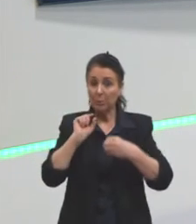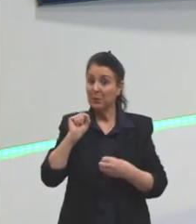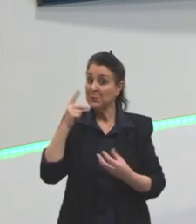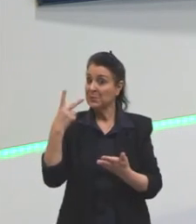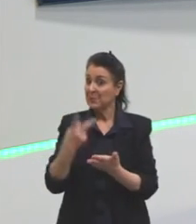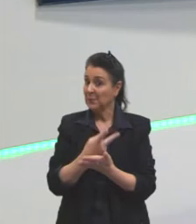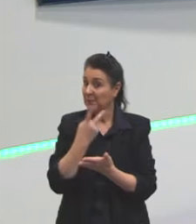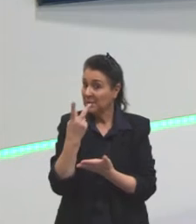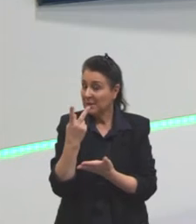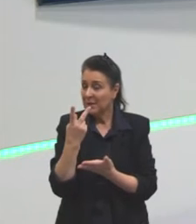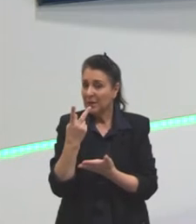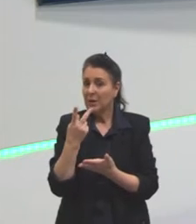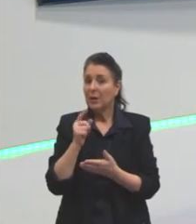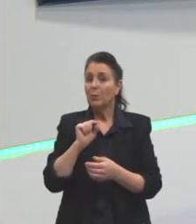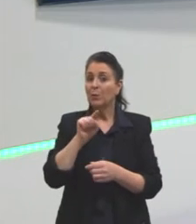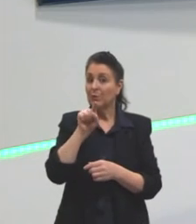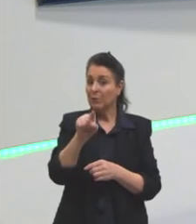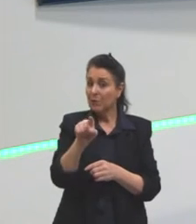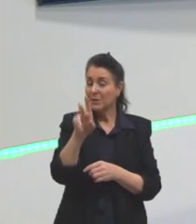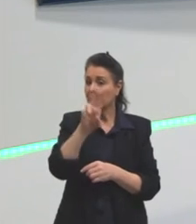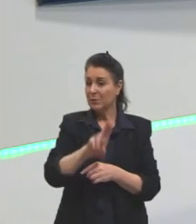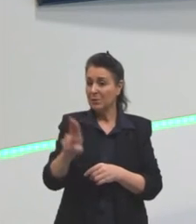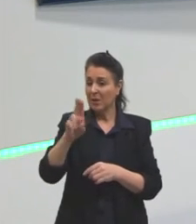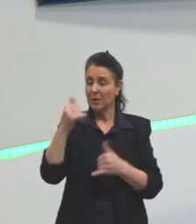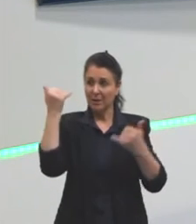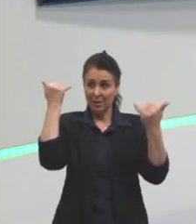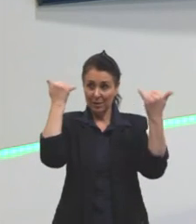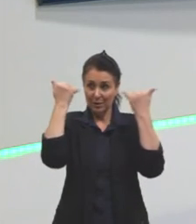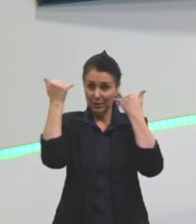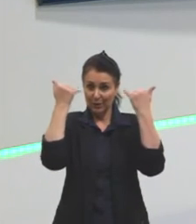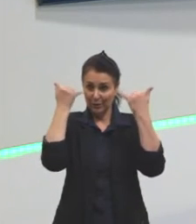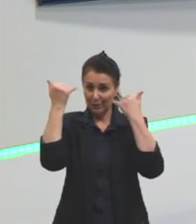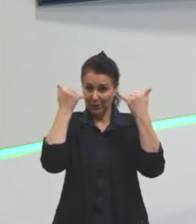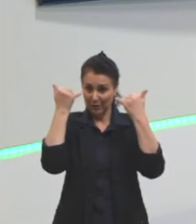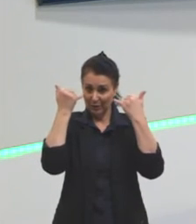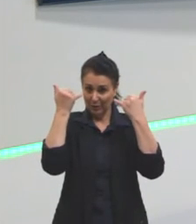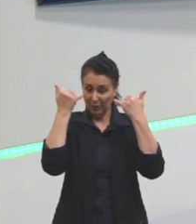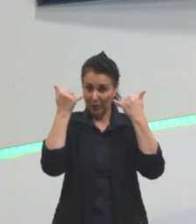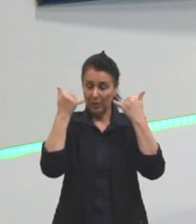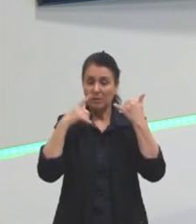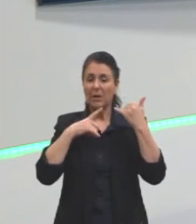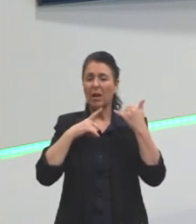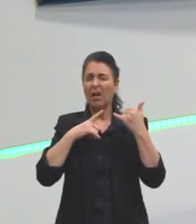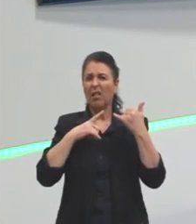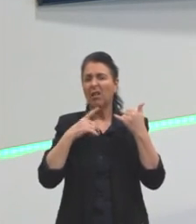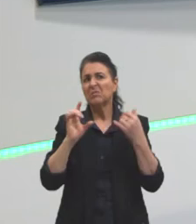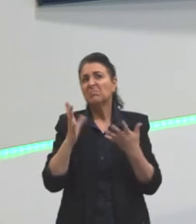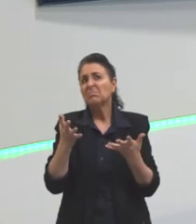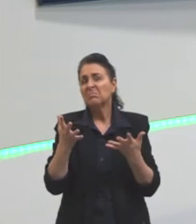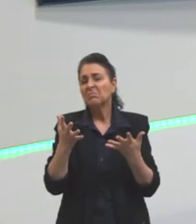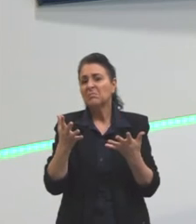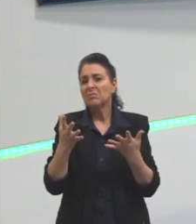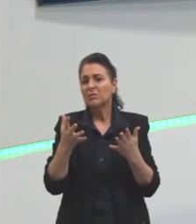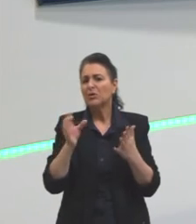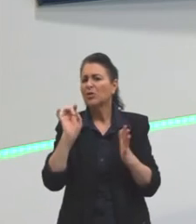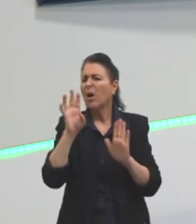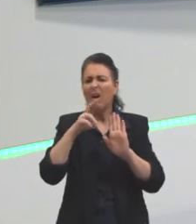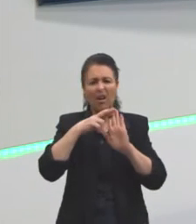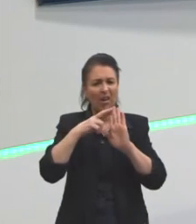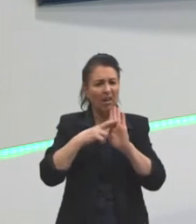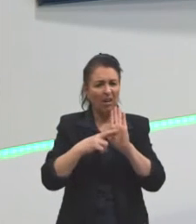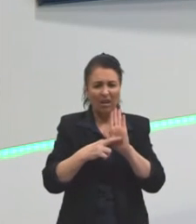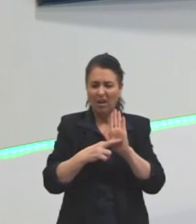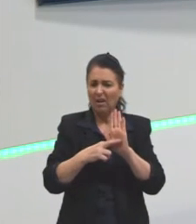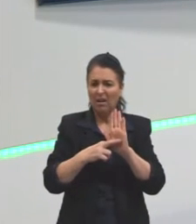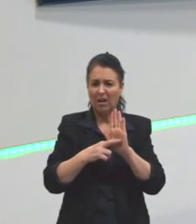Quando vocês jogarem essas informações lá dentro, como se elas forem simplesmente uma regra gramatical,